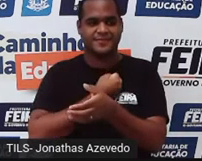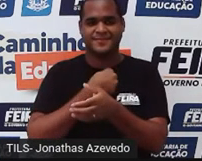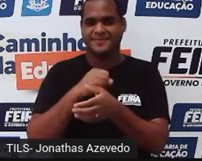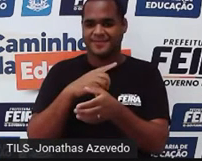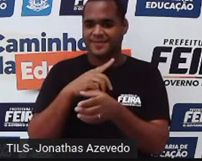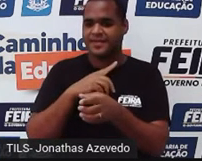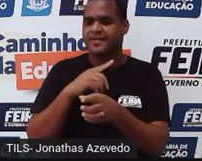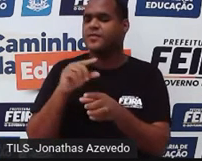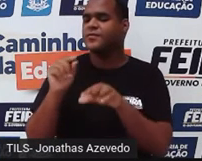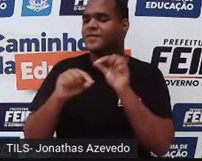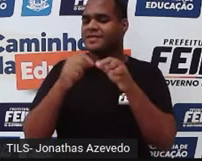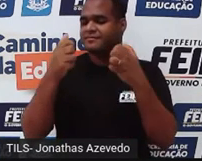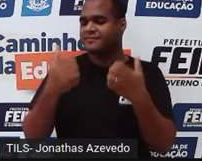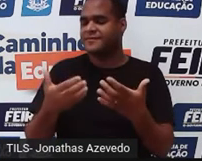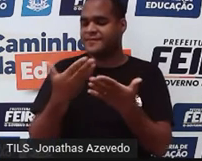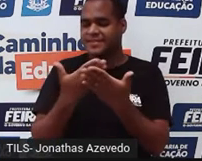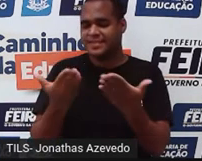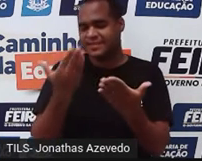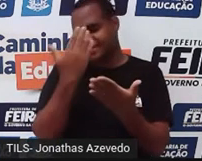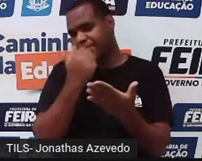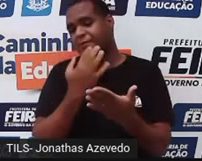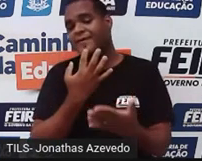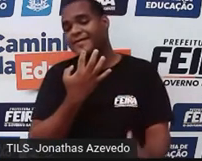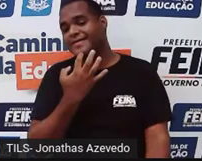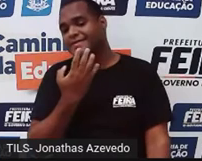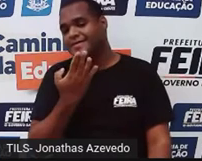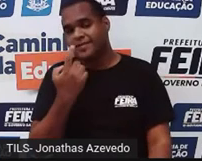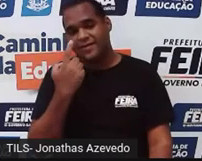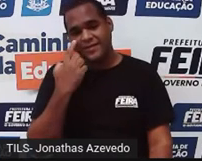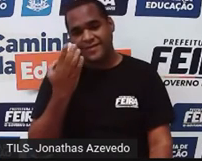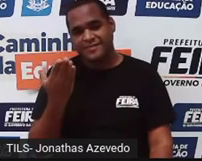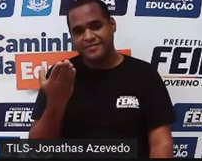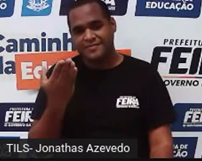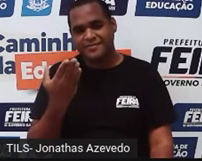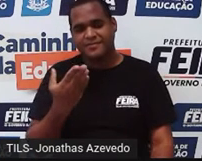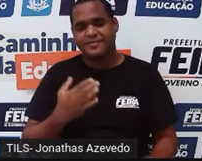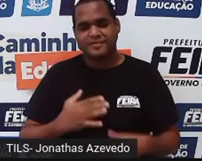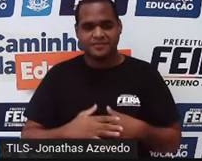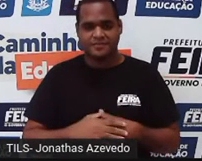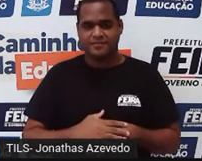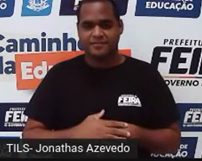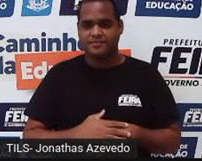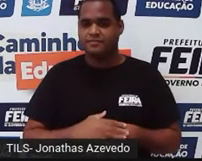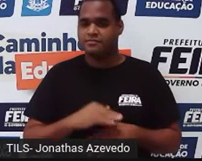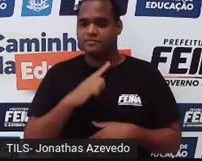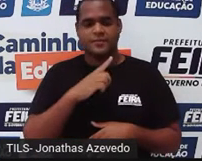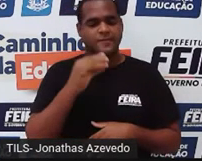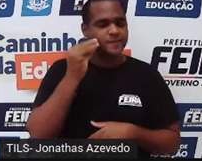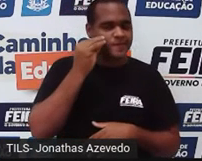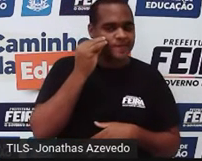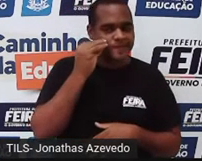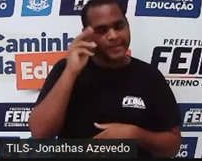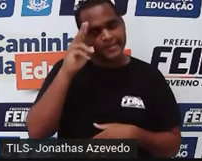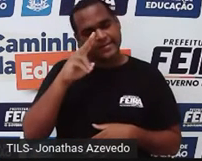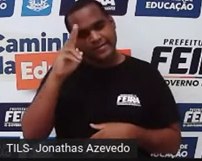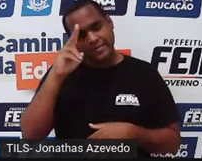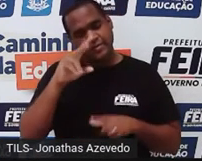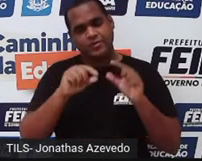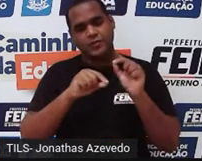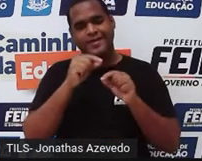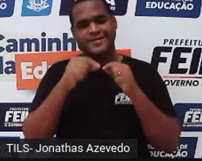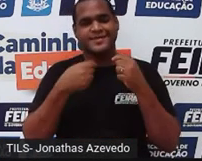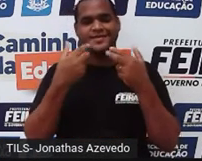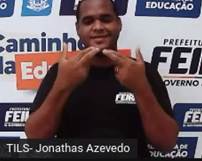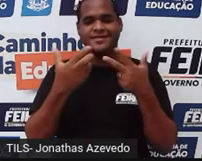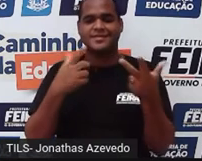quais são aqueles que você já conhece? Dá uma olhadinha aí. Tenta lembrar quais foram